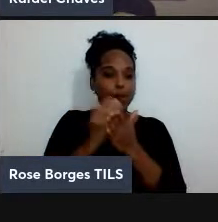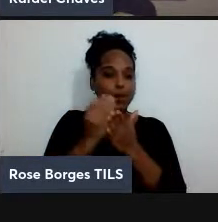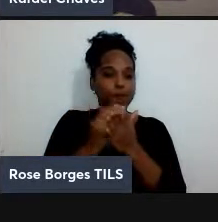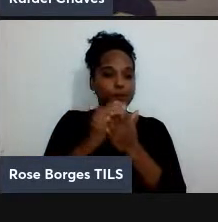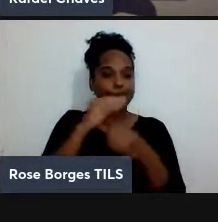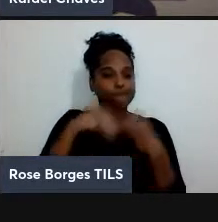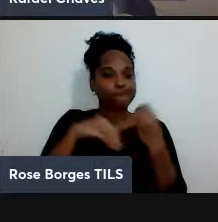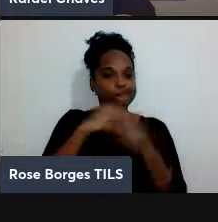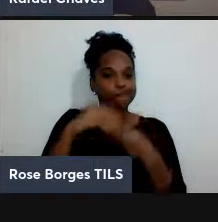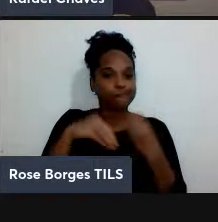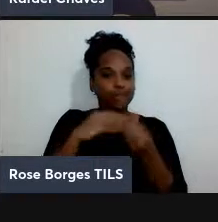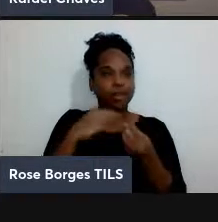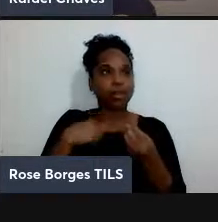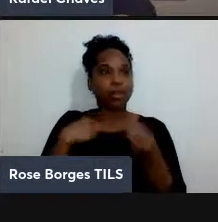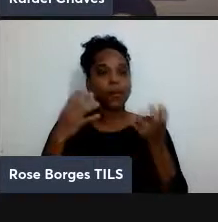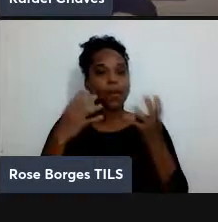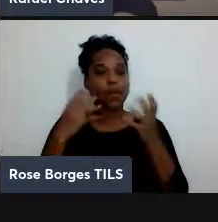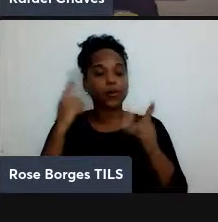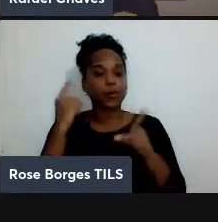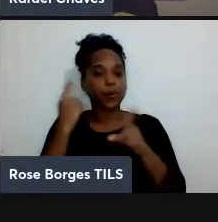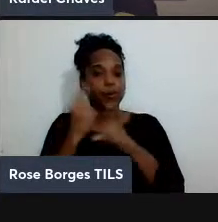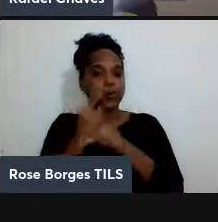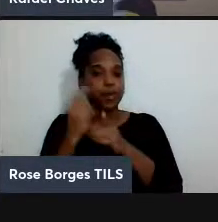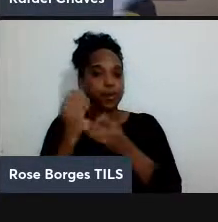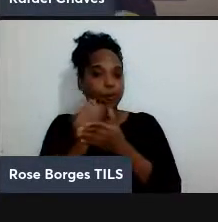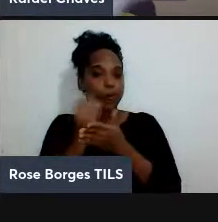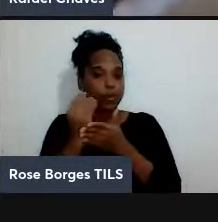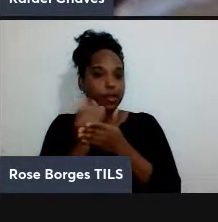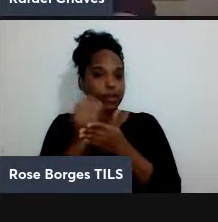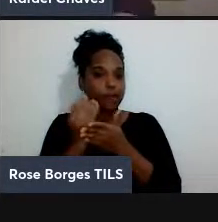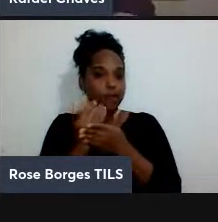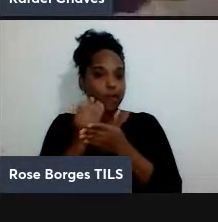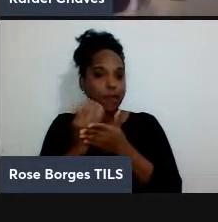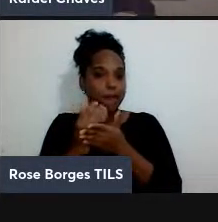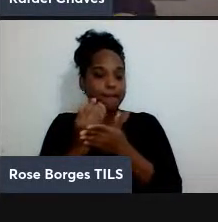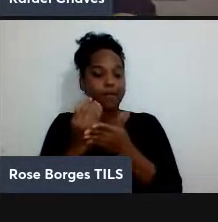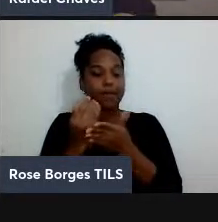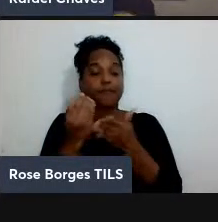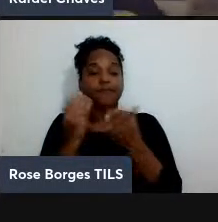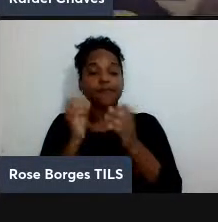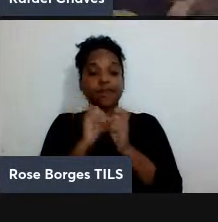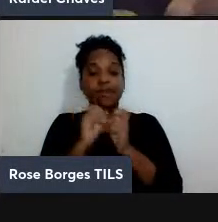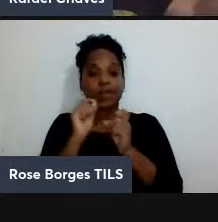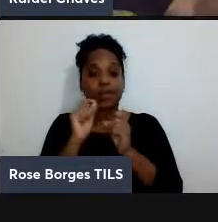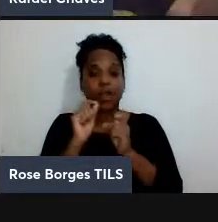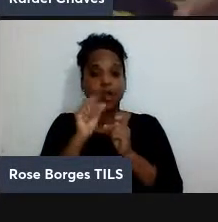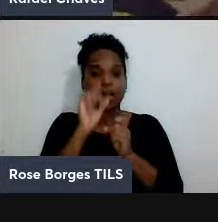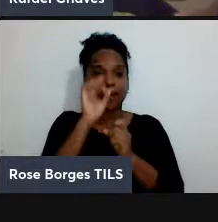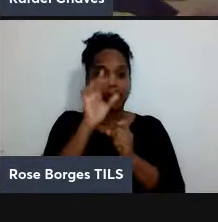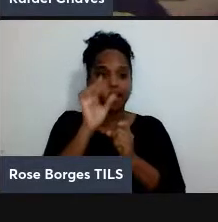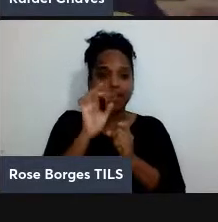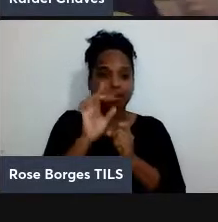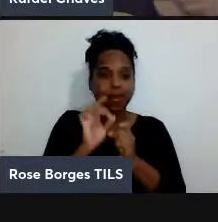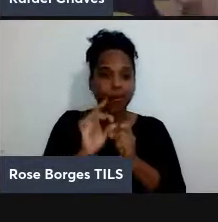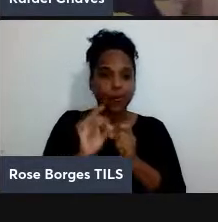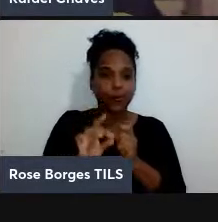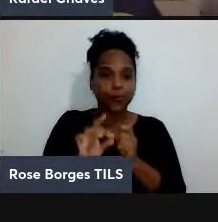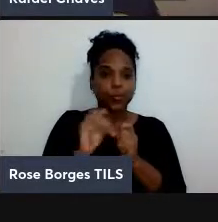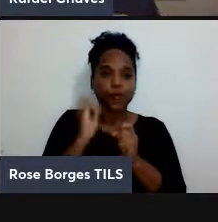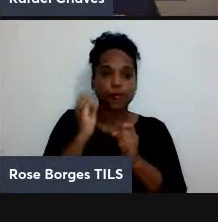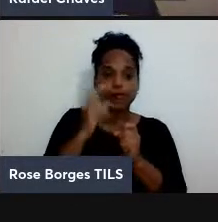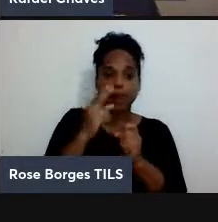quero encontrar um livro específico nessa pilha o eu vou ter que fazer eu vou ter que olhar um a um no melhor dos casos eu vou encontrar o livro